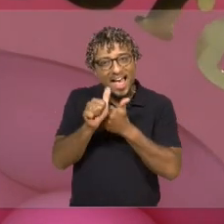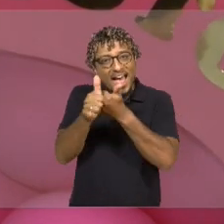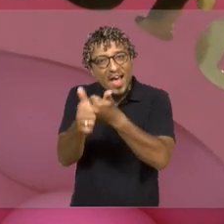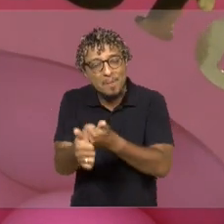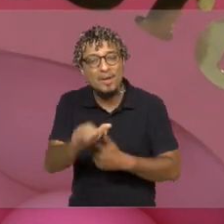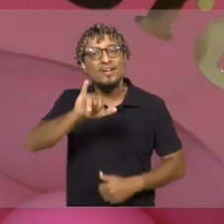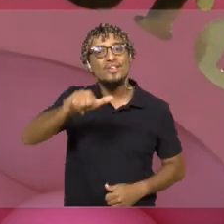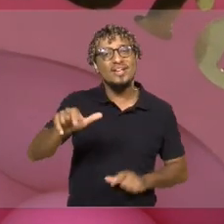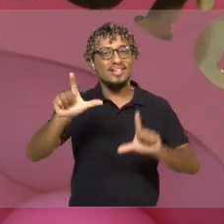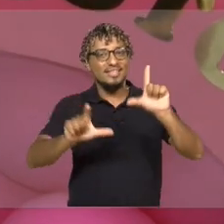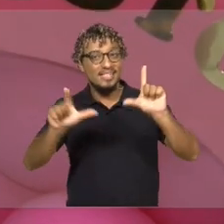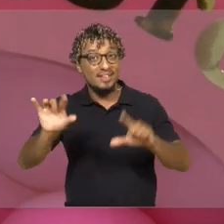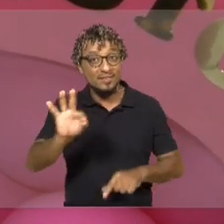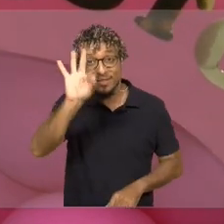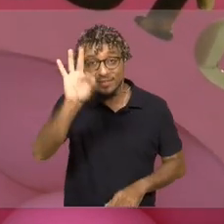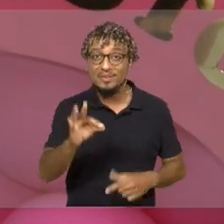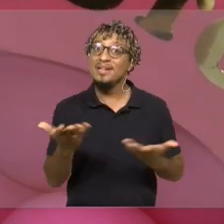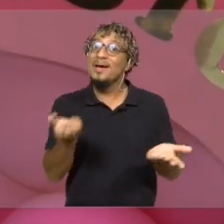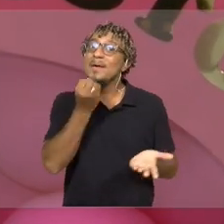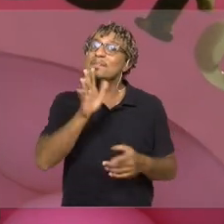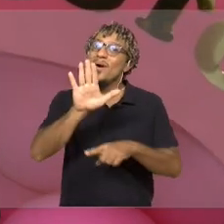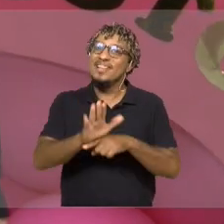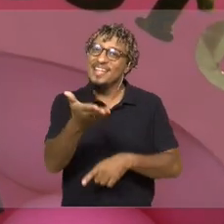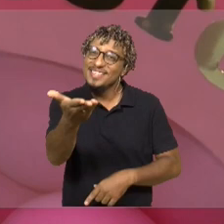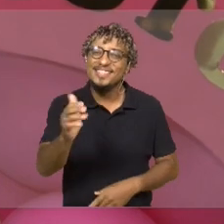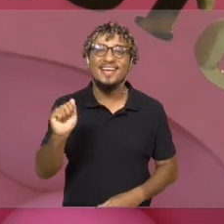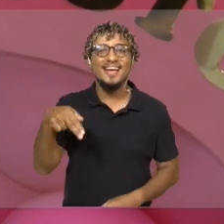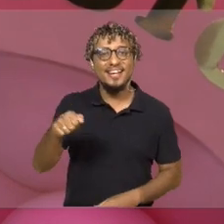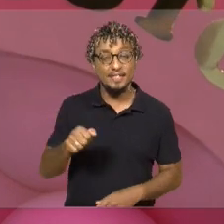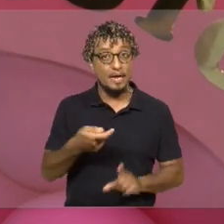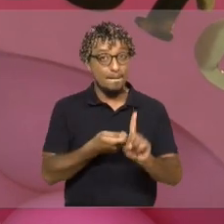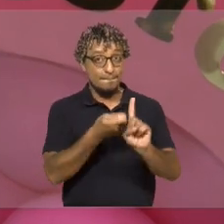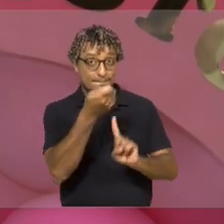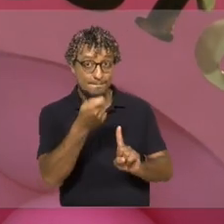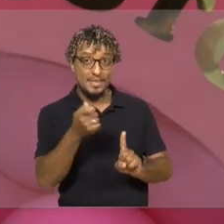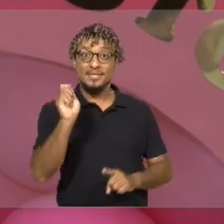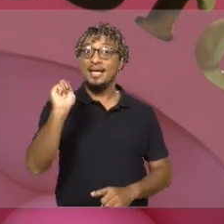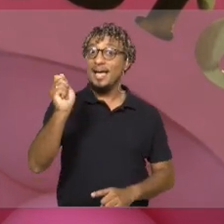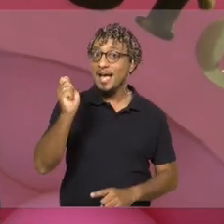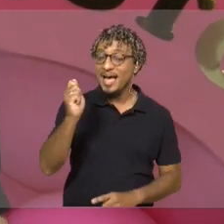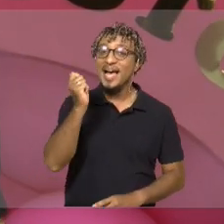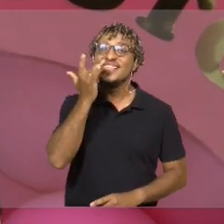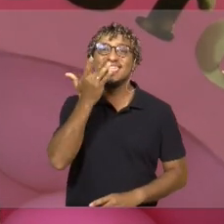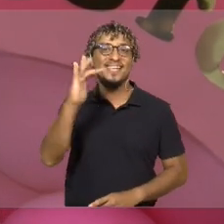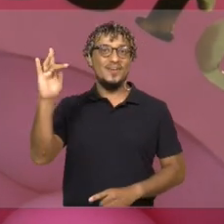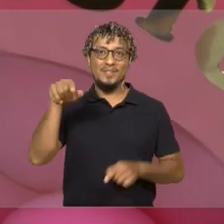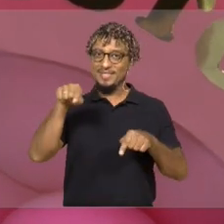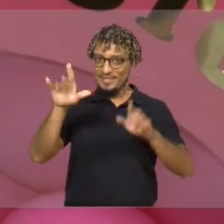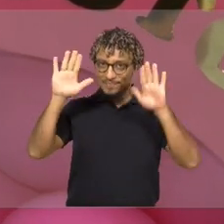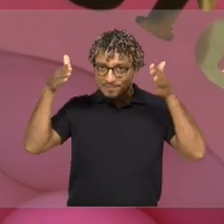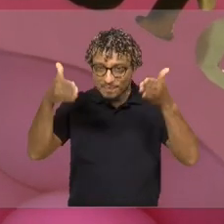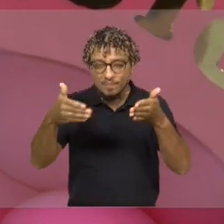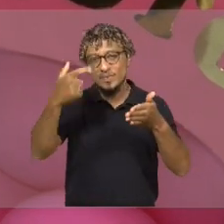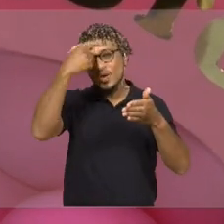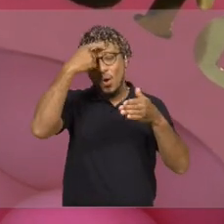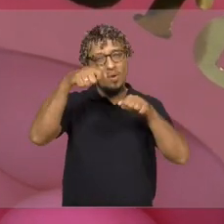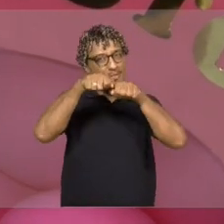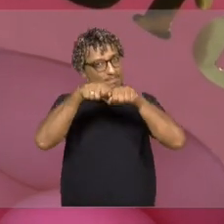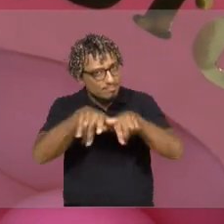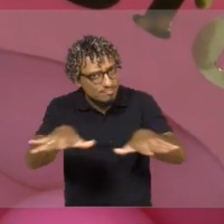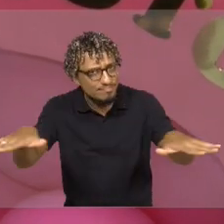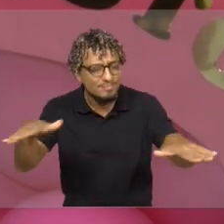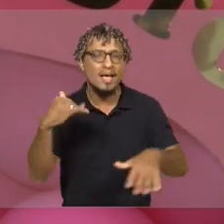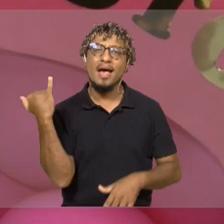JTV UFMA. Boa tarde, Ana. O mês de agosto vai ser inteiro dedicado ao Agosto Dourado, um mês de conscientização sobre a